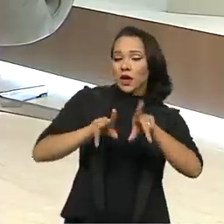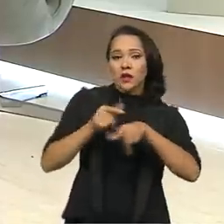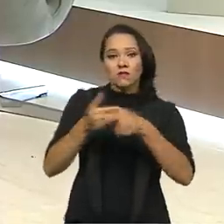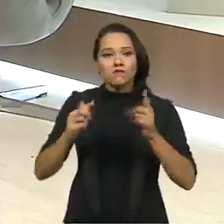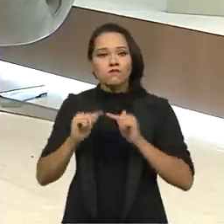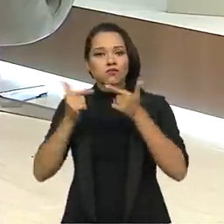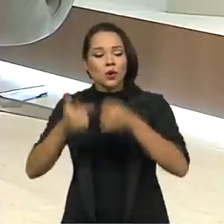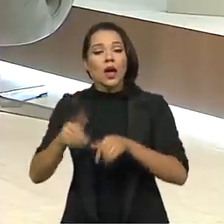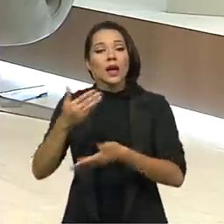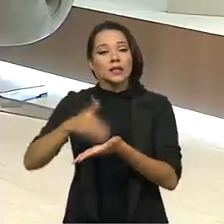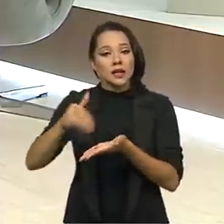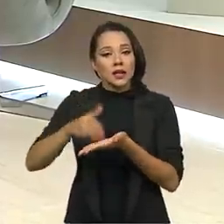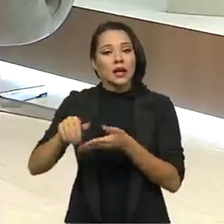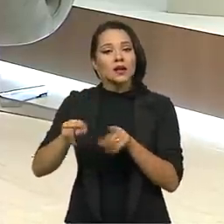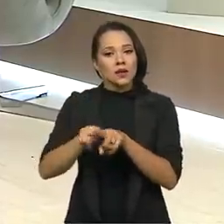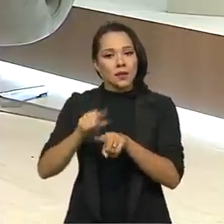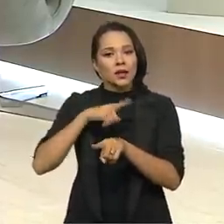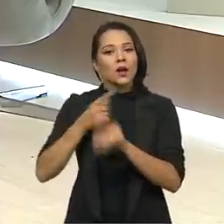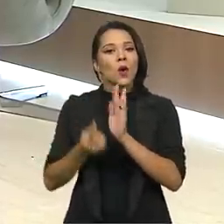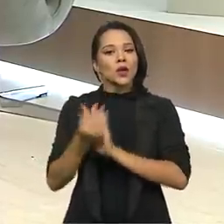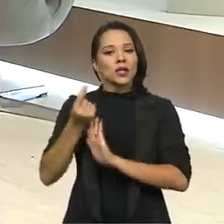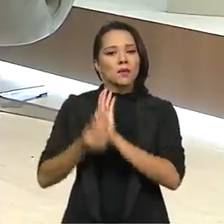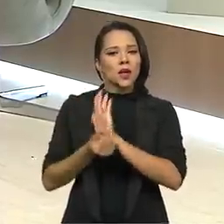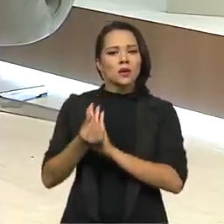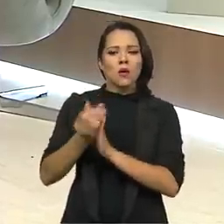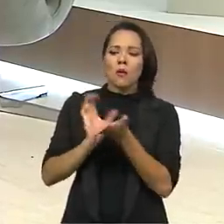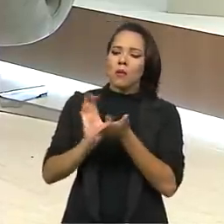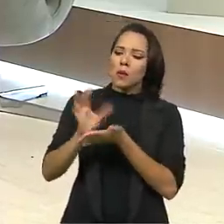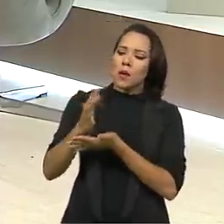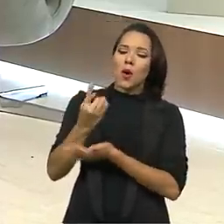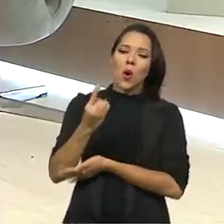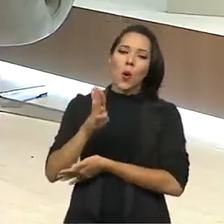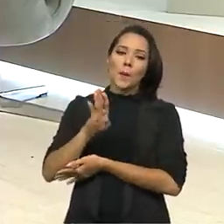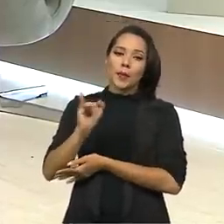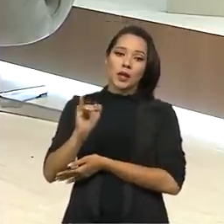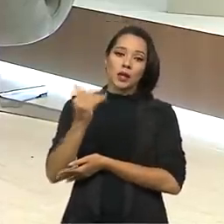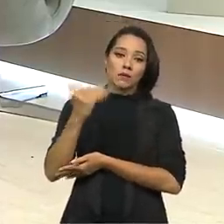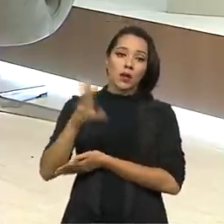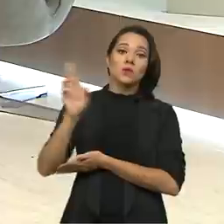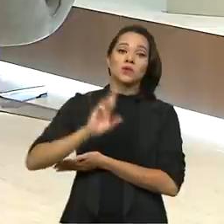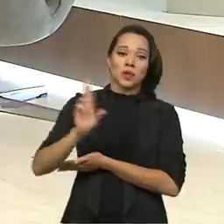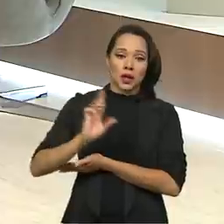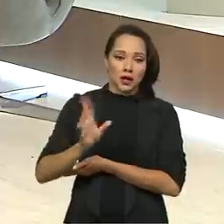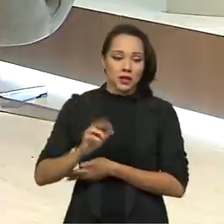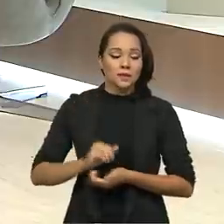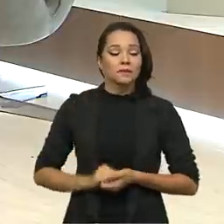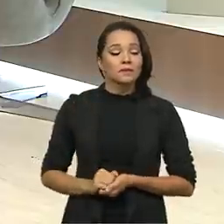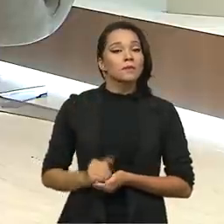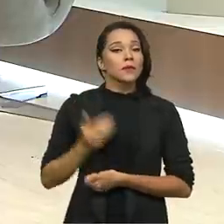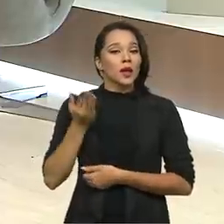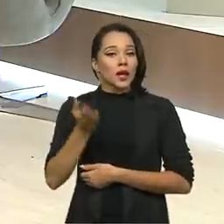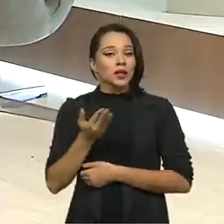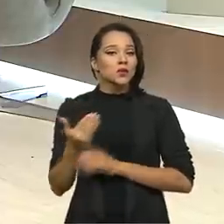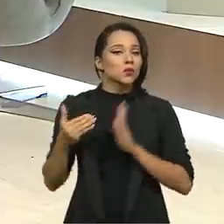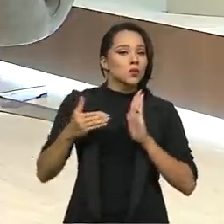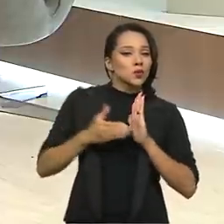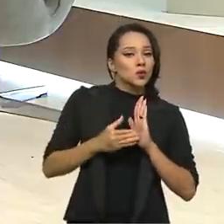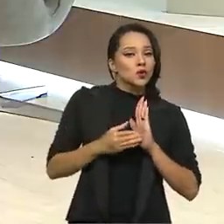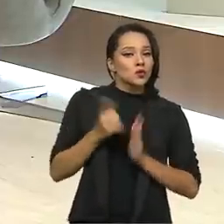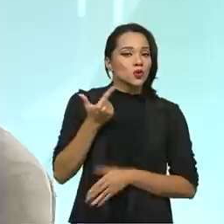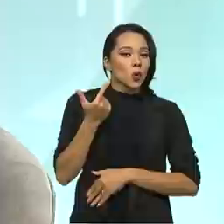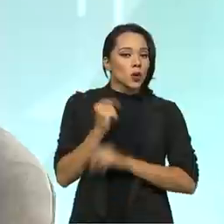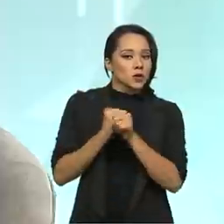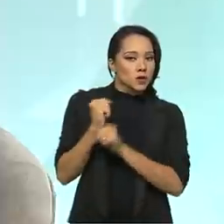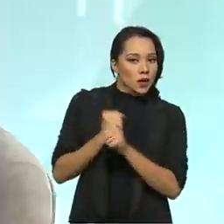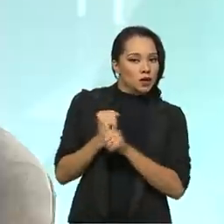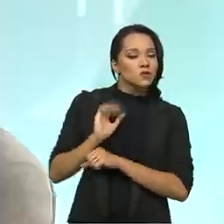Secretaria, ela tem, em termos de orçamento direto, cerca de um bilhão e meio de reais. Nos últimos dois